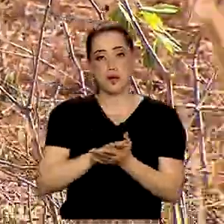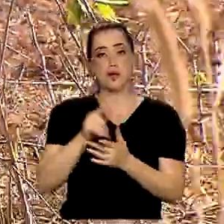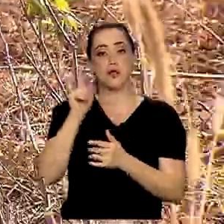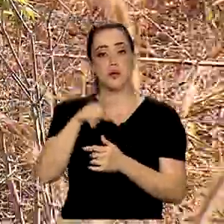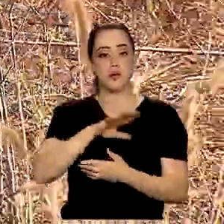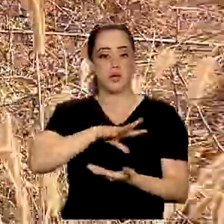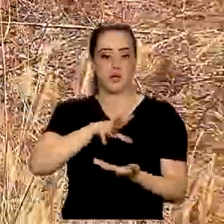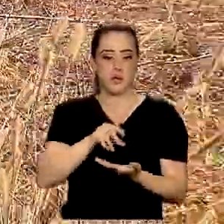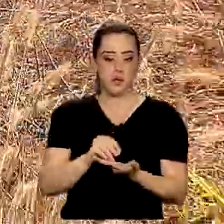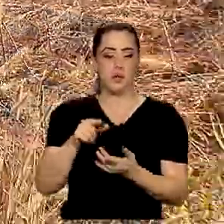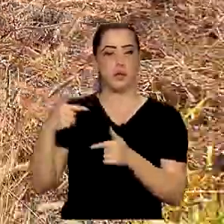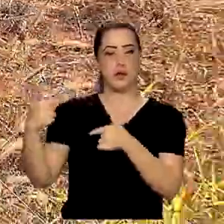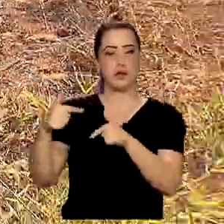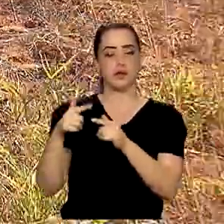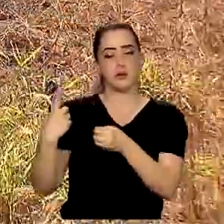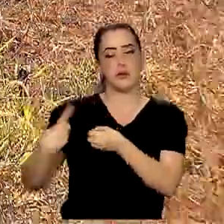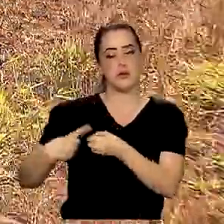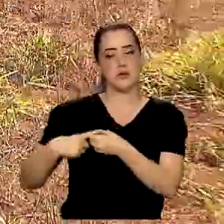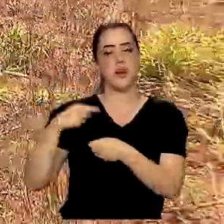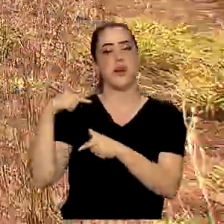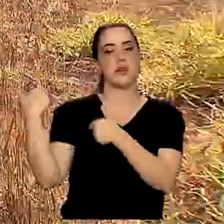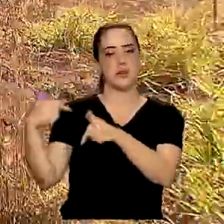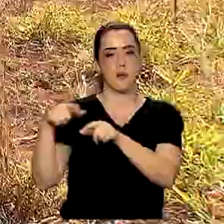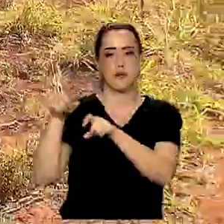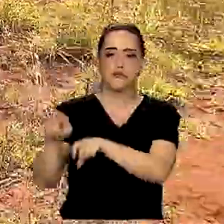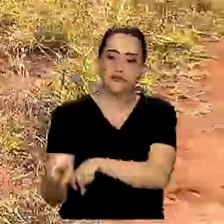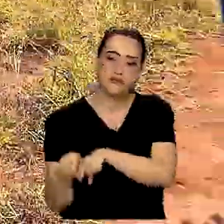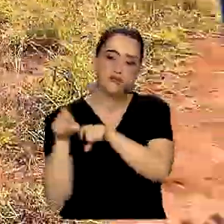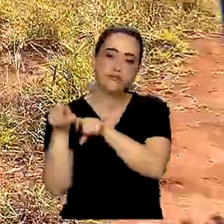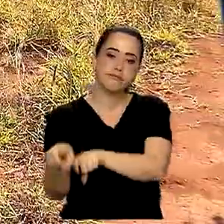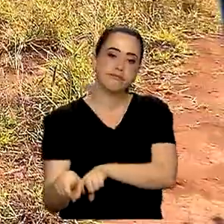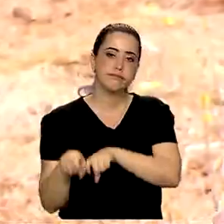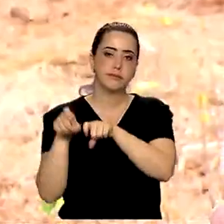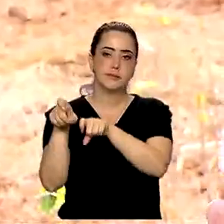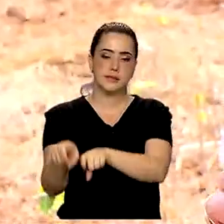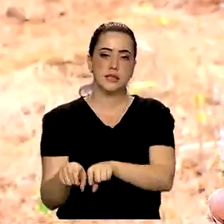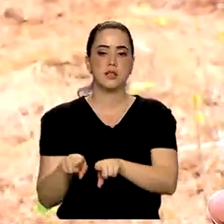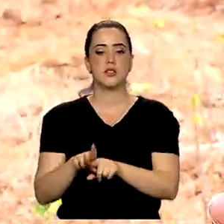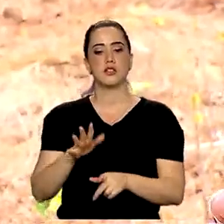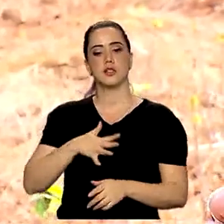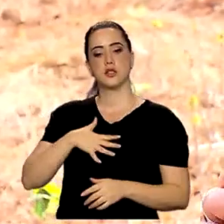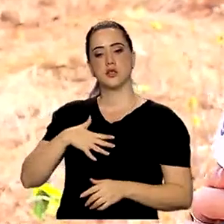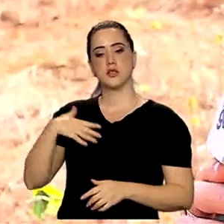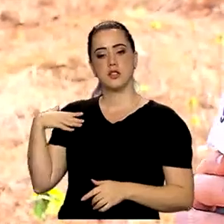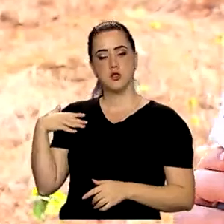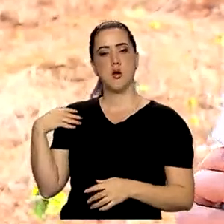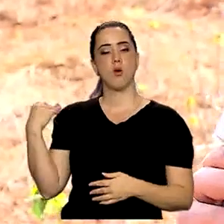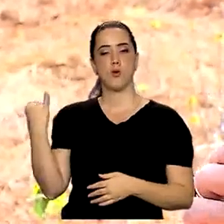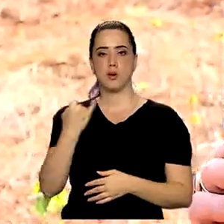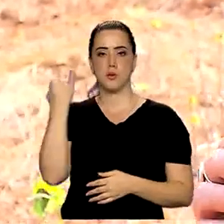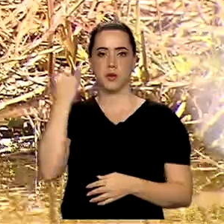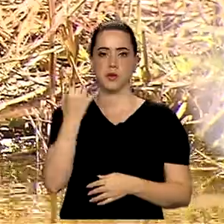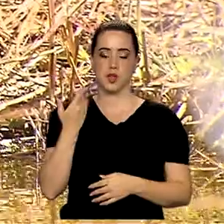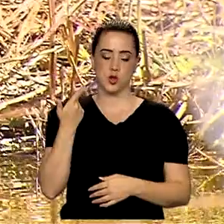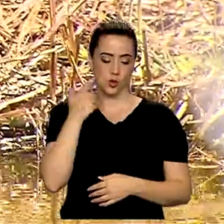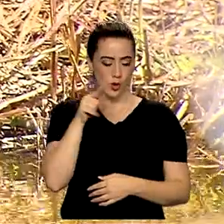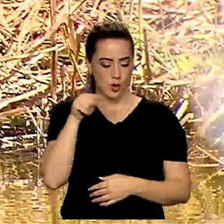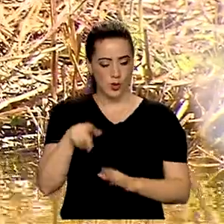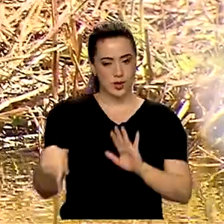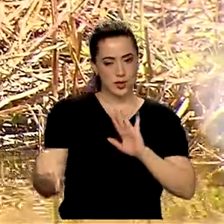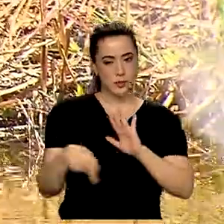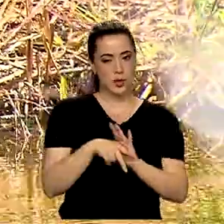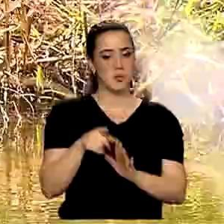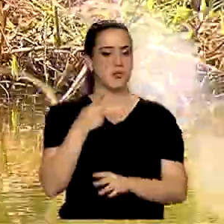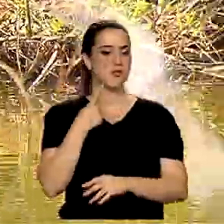Para Gena, sobrou trabalho pesado de cuidar da lavoura e um orgulho danado do que brotou de sua